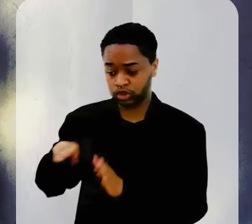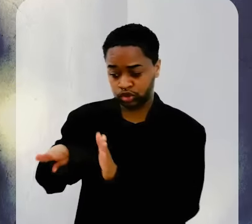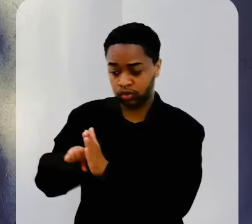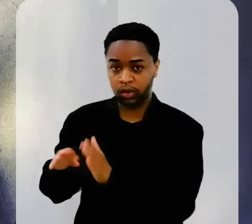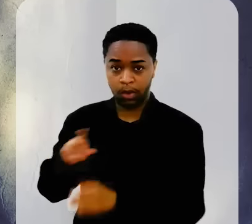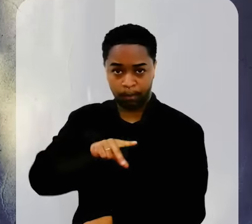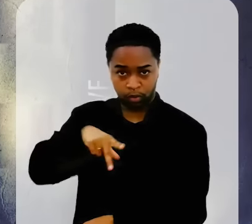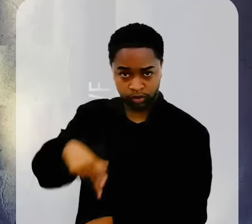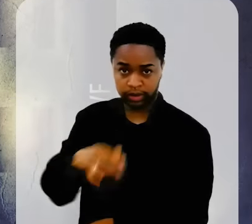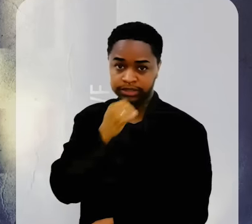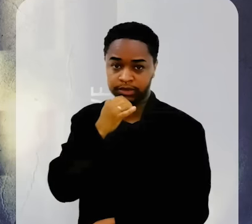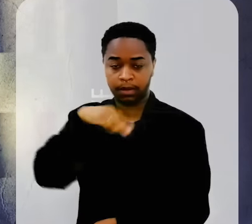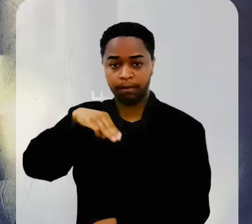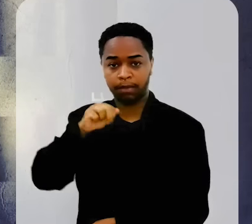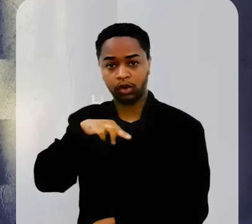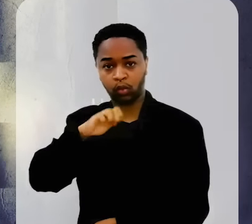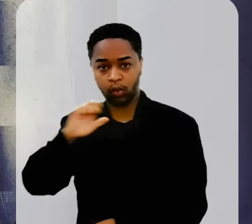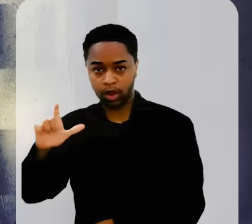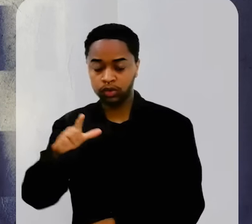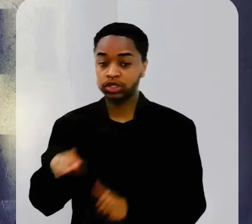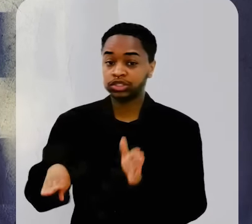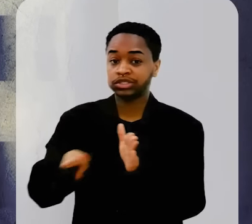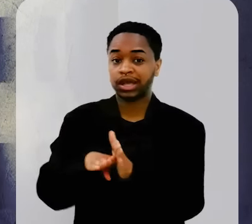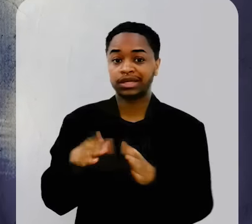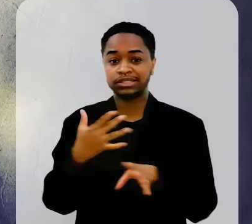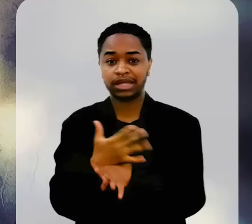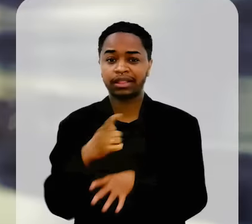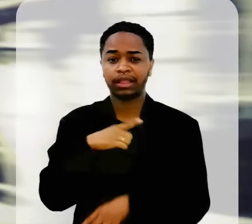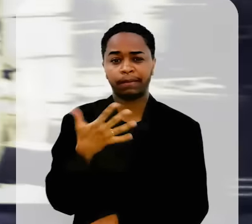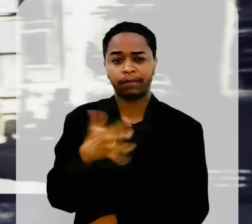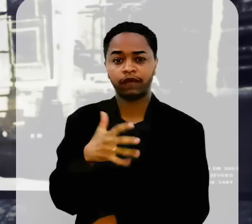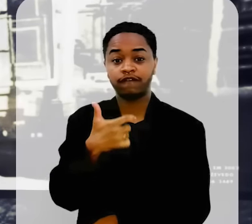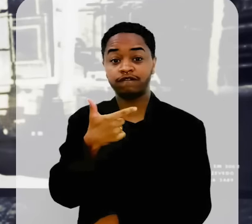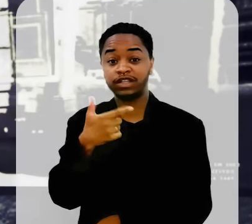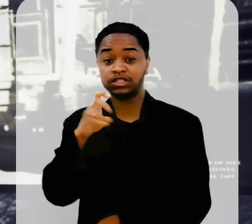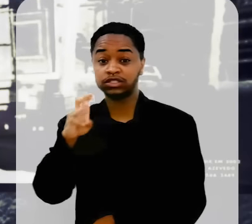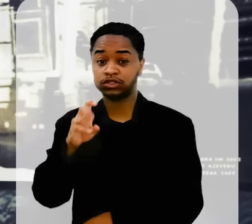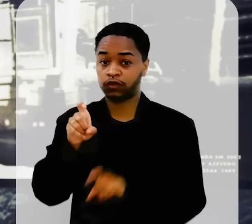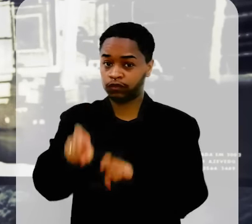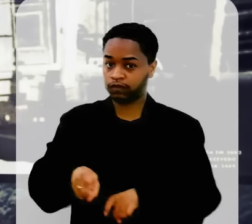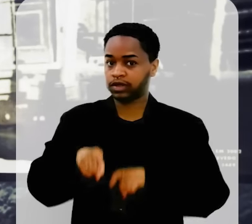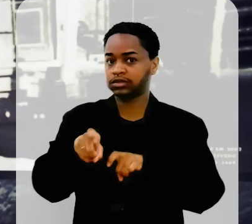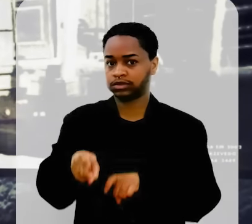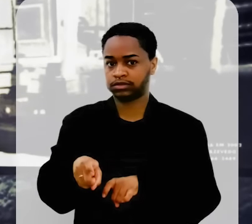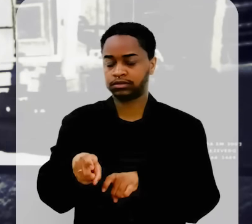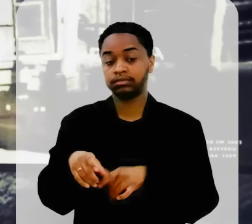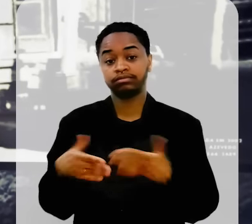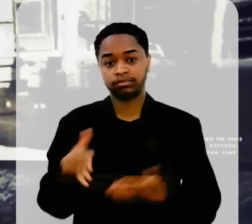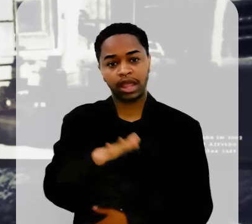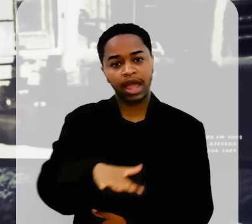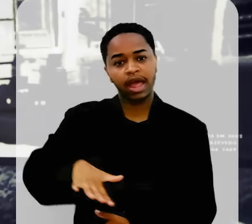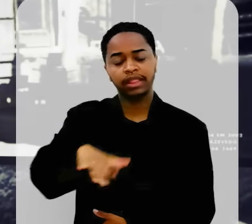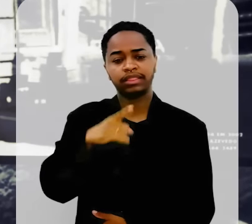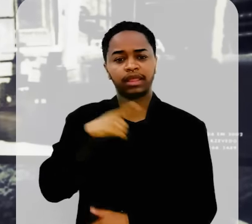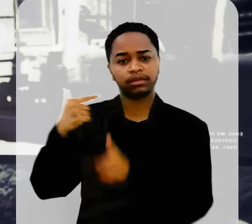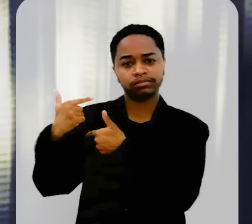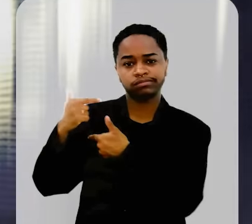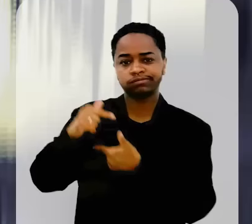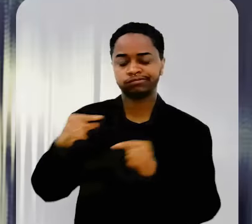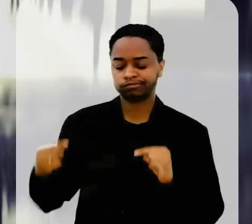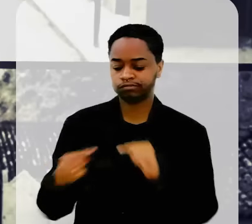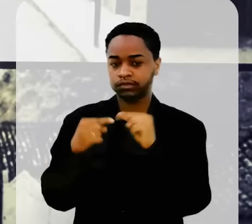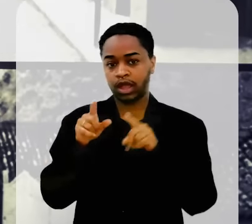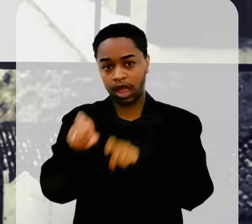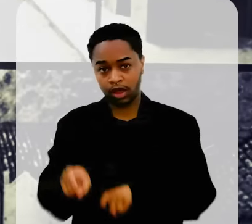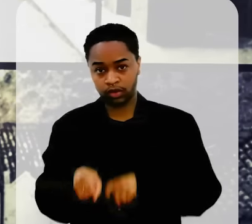vieram de Portugal, por exemplo, como Manuel Corrêa da Rocha, chegaram a ter 25 fazendas. A região tem